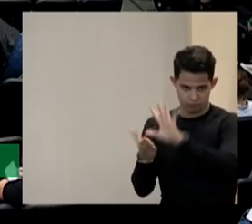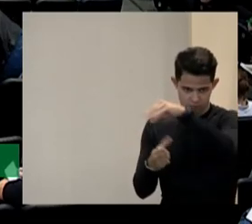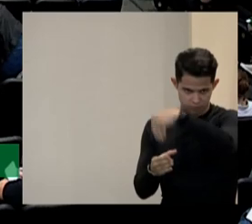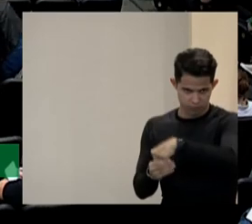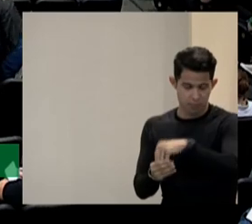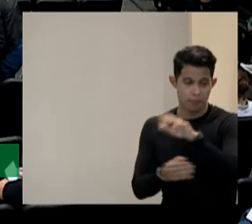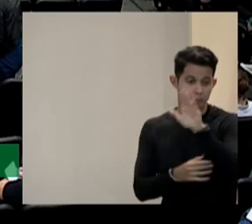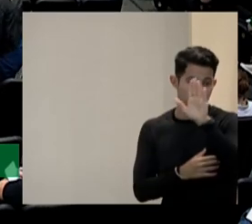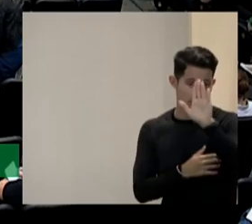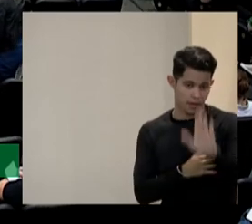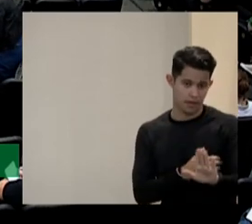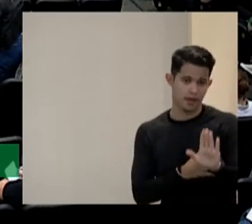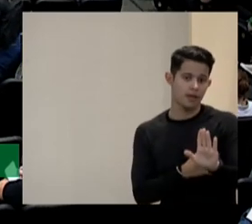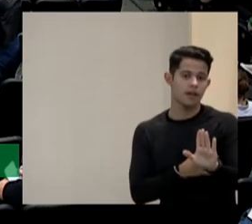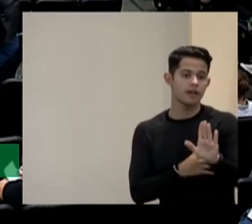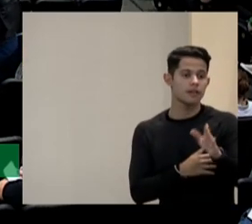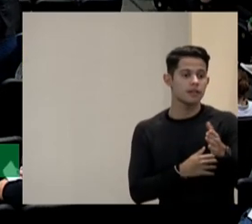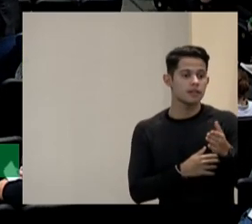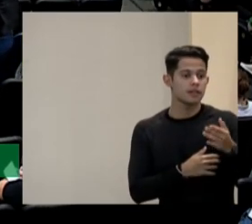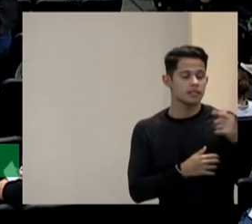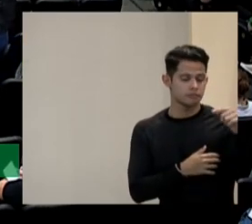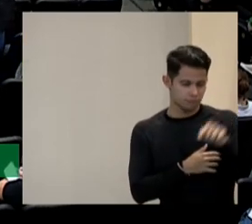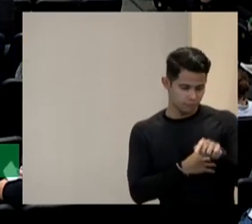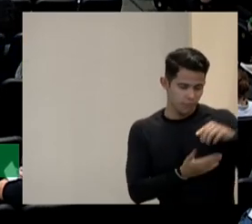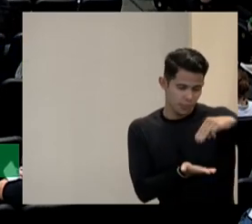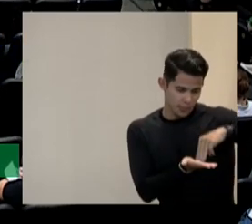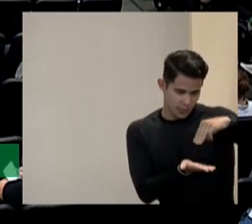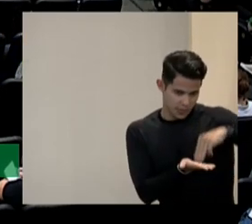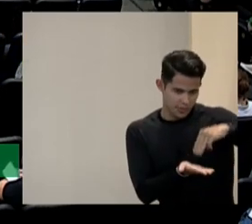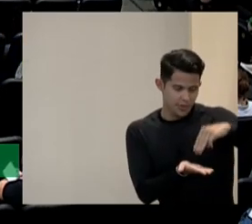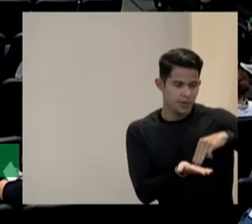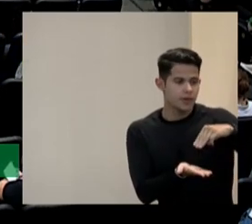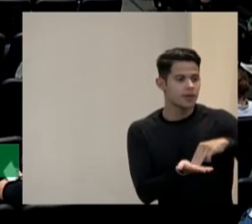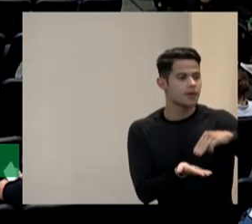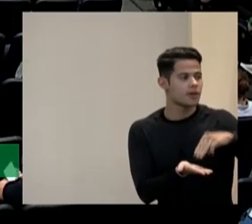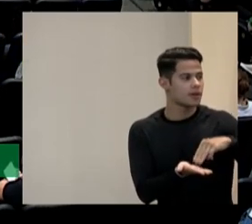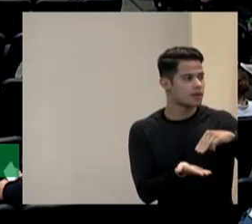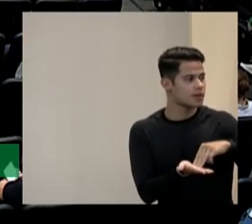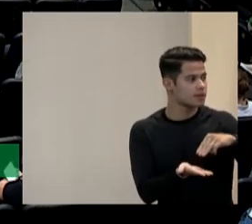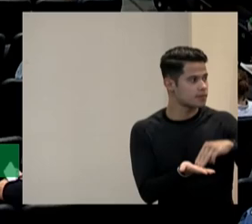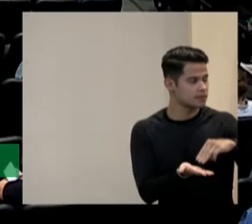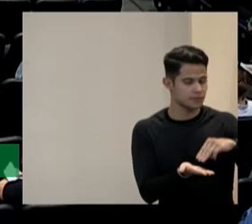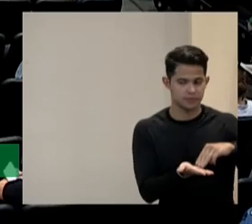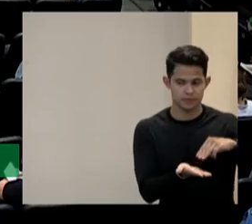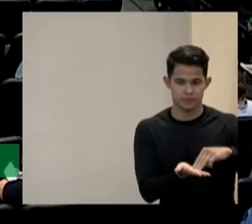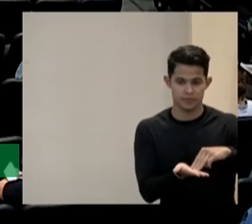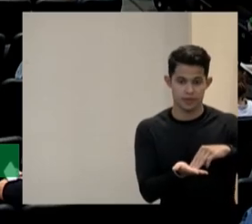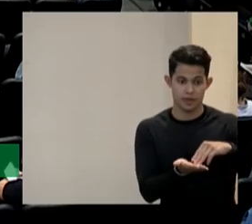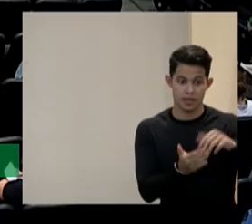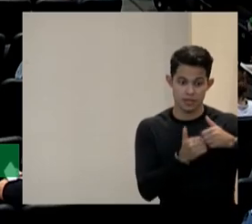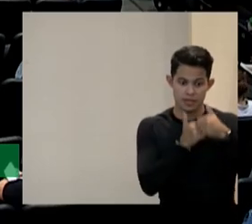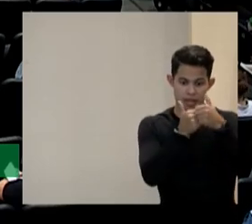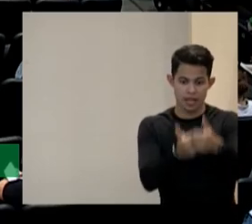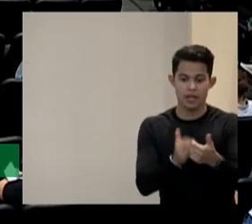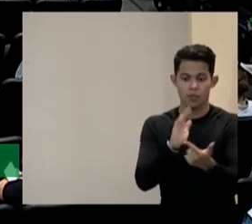por conta disso a gente adota um livro didáctico e acontece que esse livro